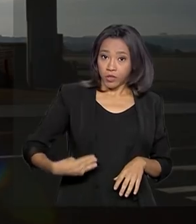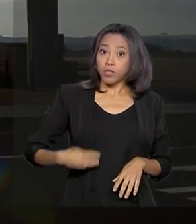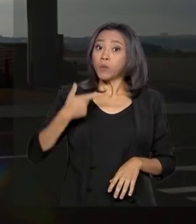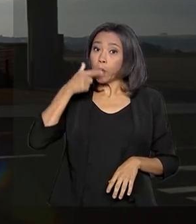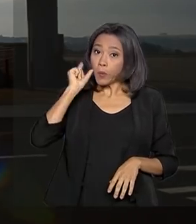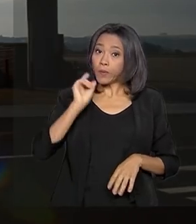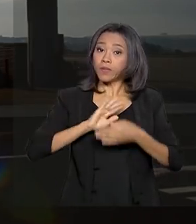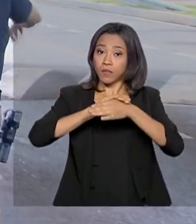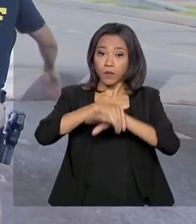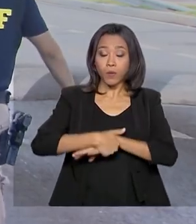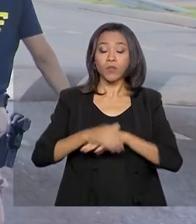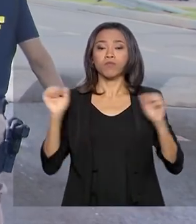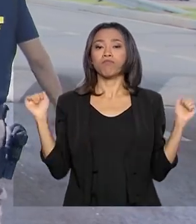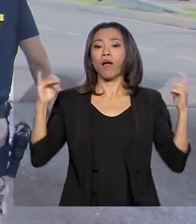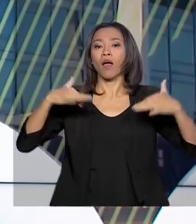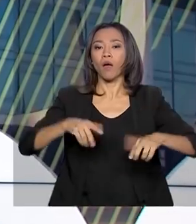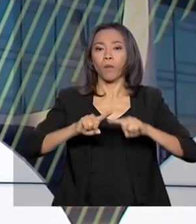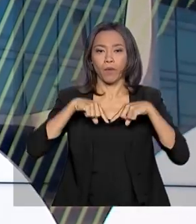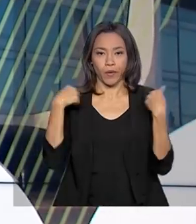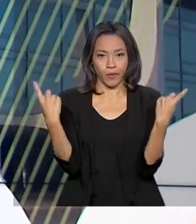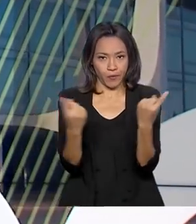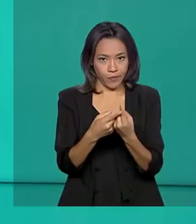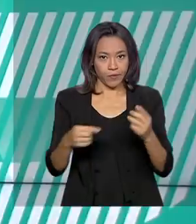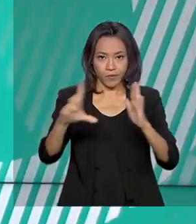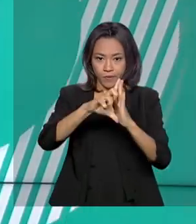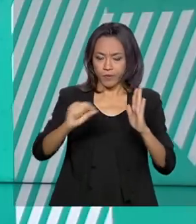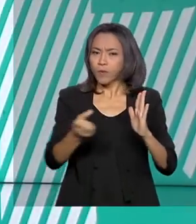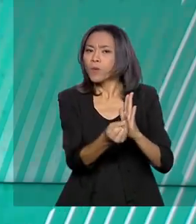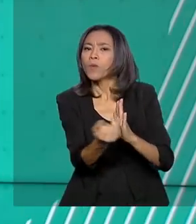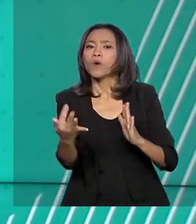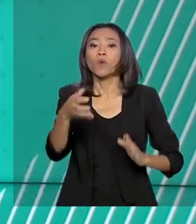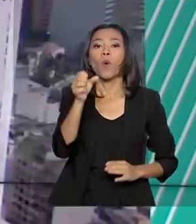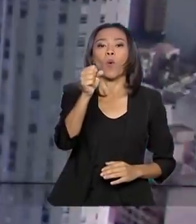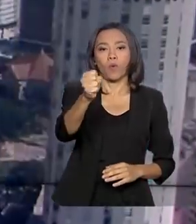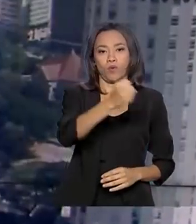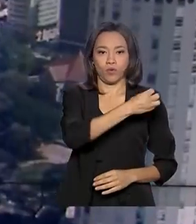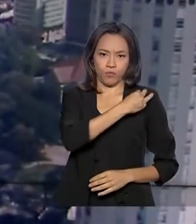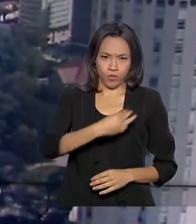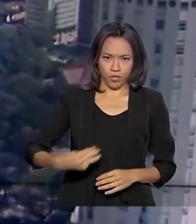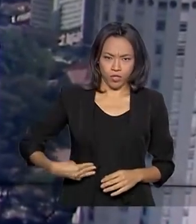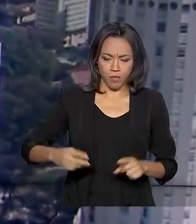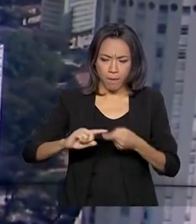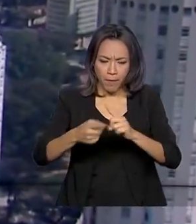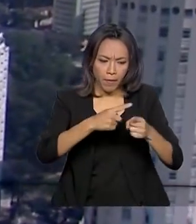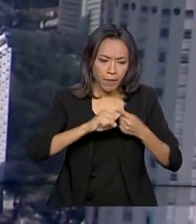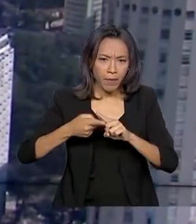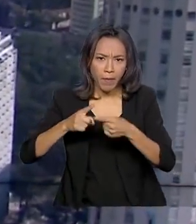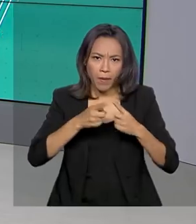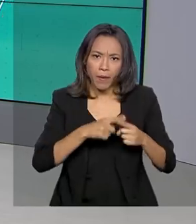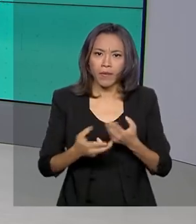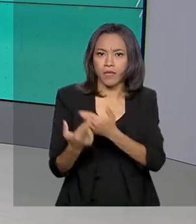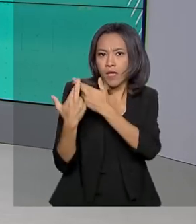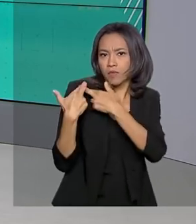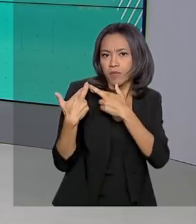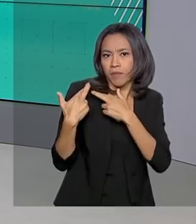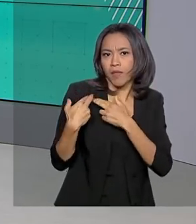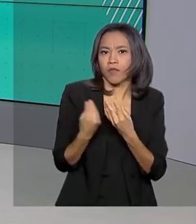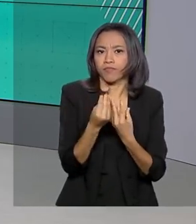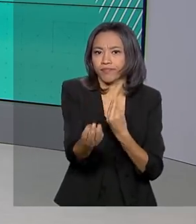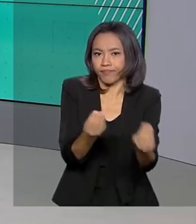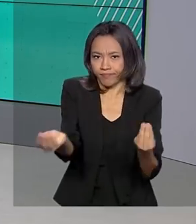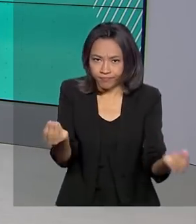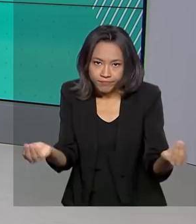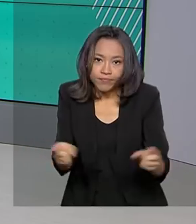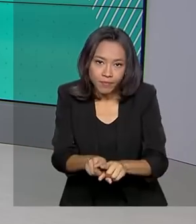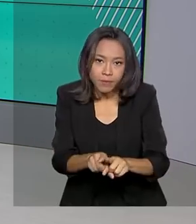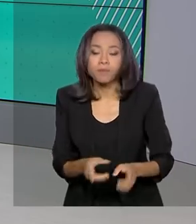ontem à noite no Palácio do Planalto com mais oito ministros para alinhar e distribuir as atribuições. E com